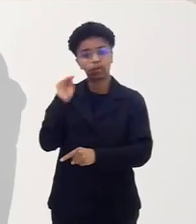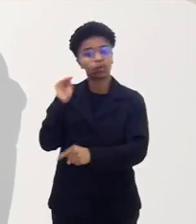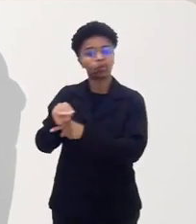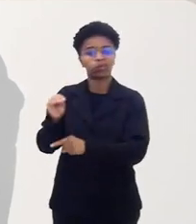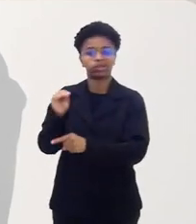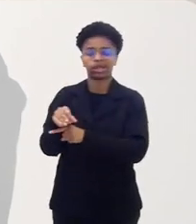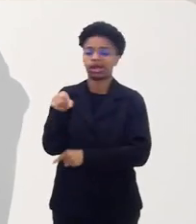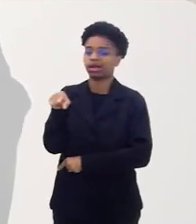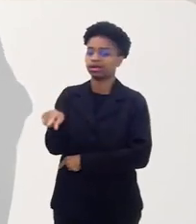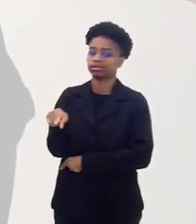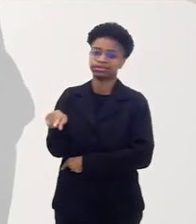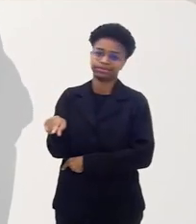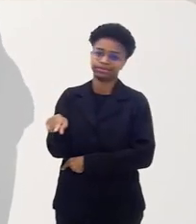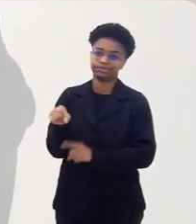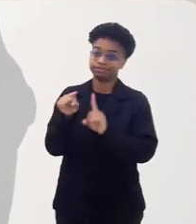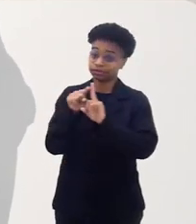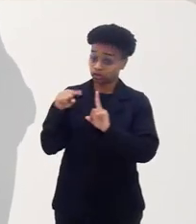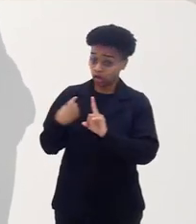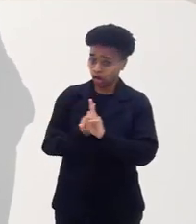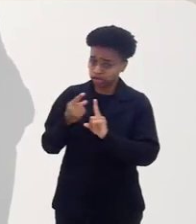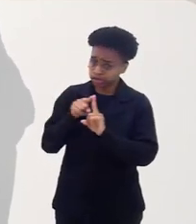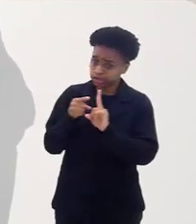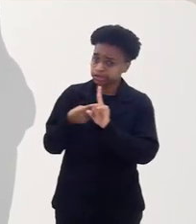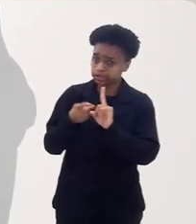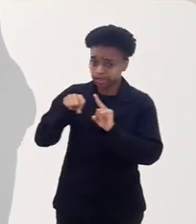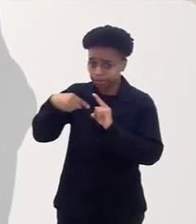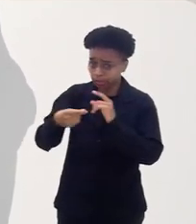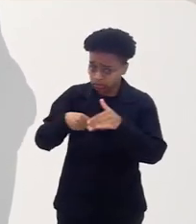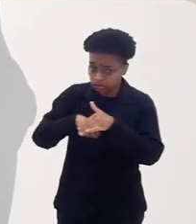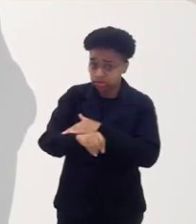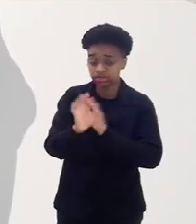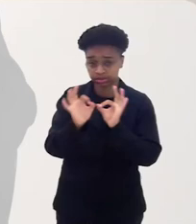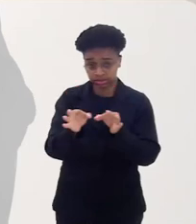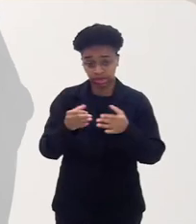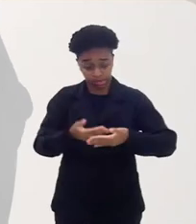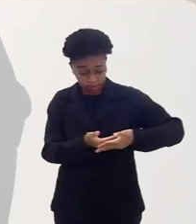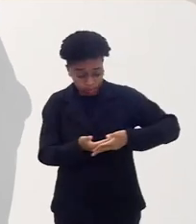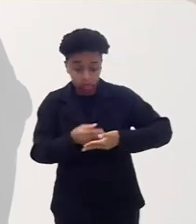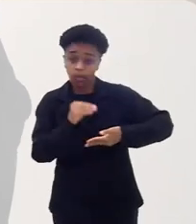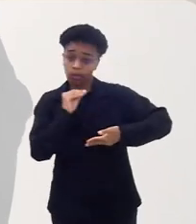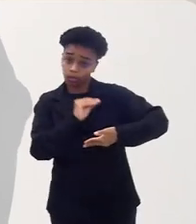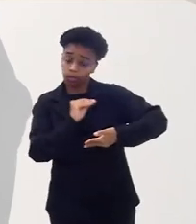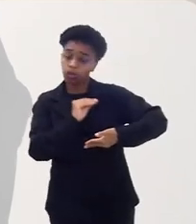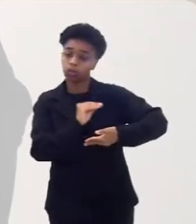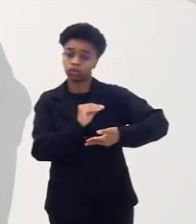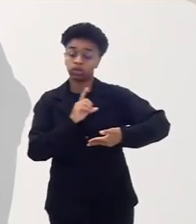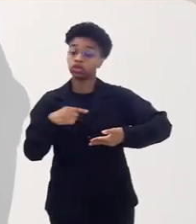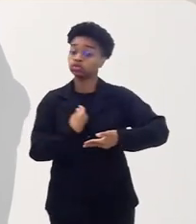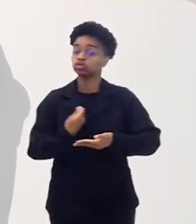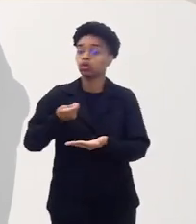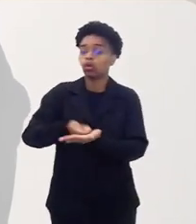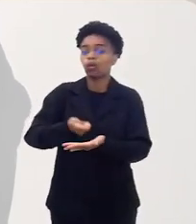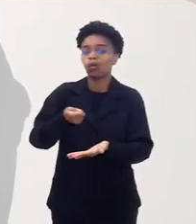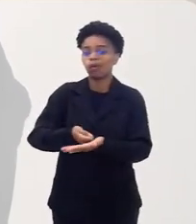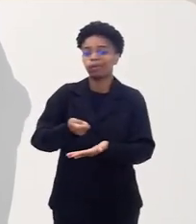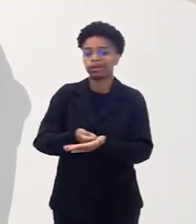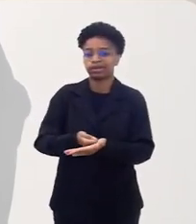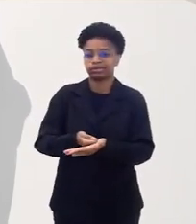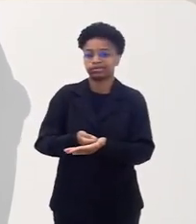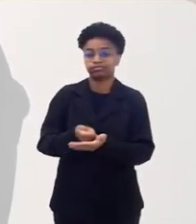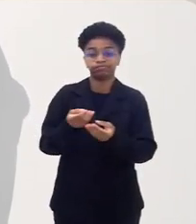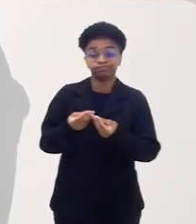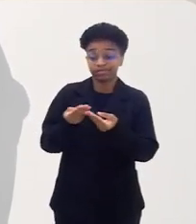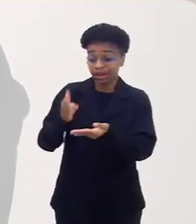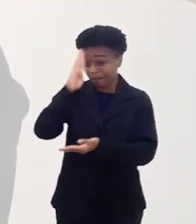cuidar daquele que gestamos, que geramos e que temos a obrigação de